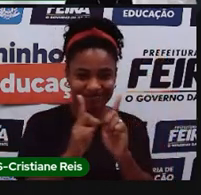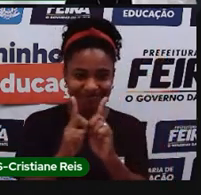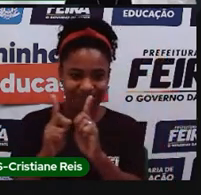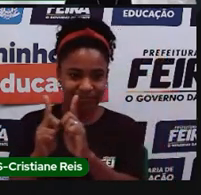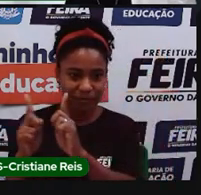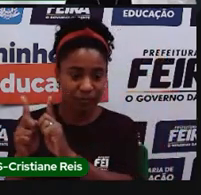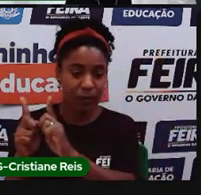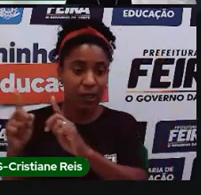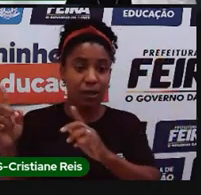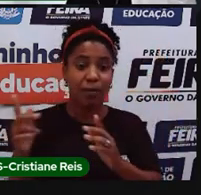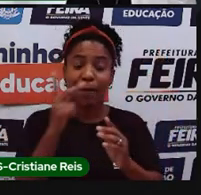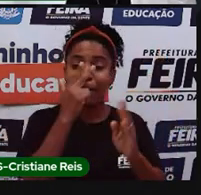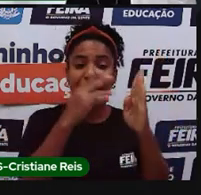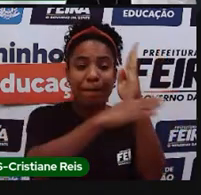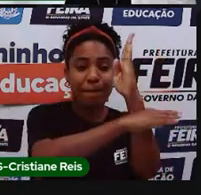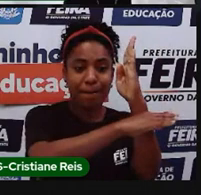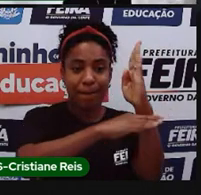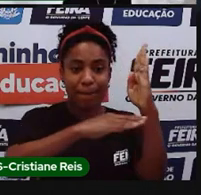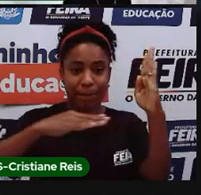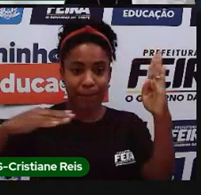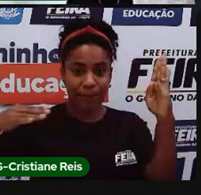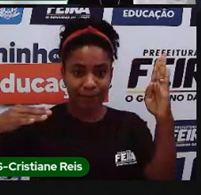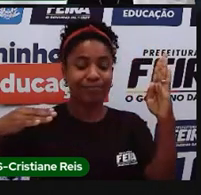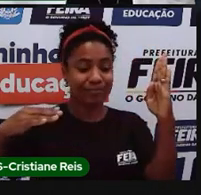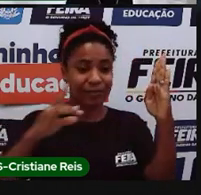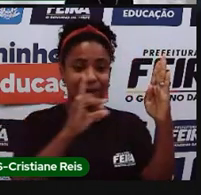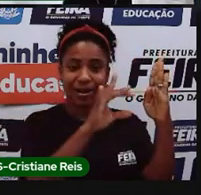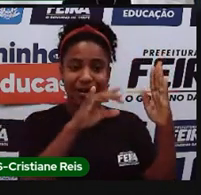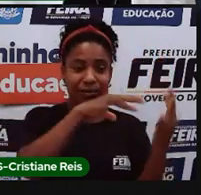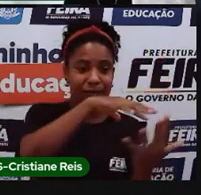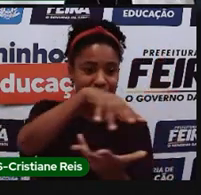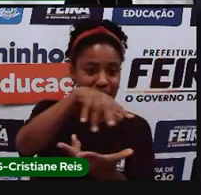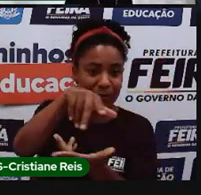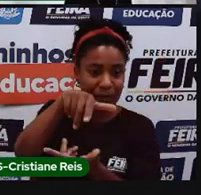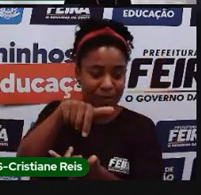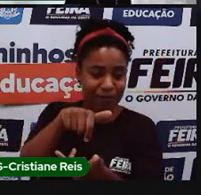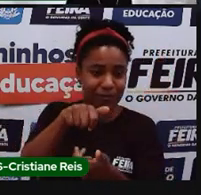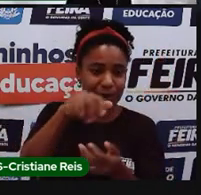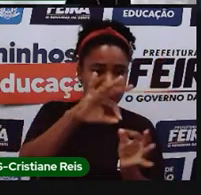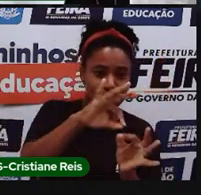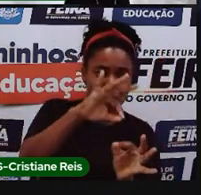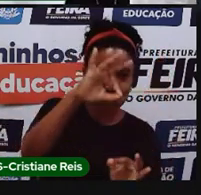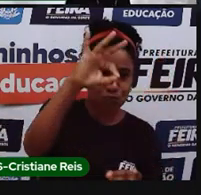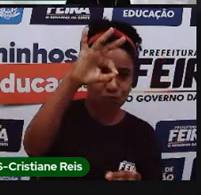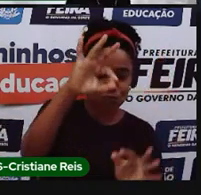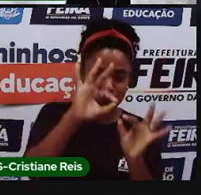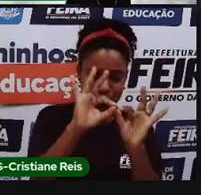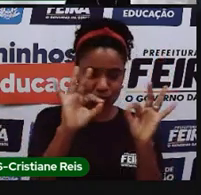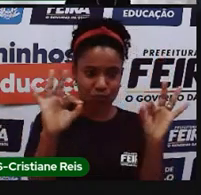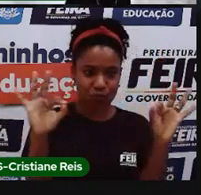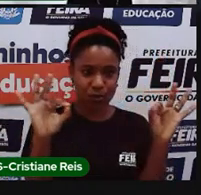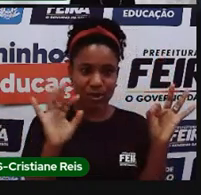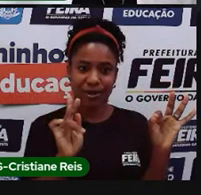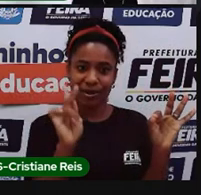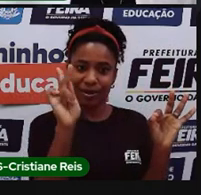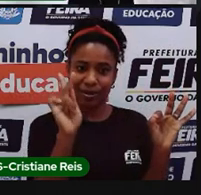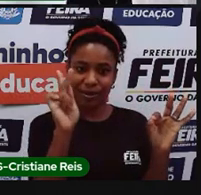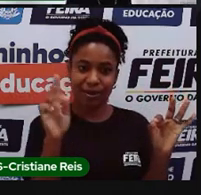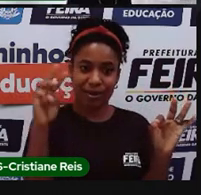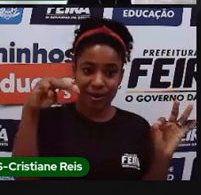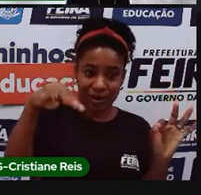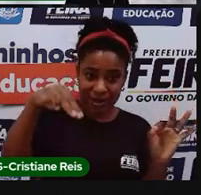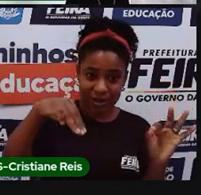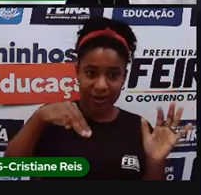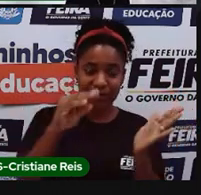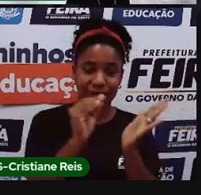então cada centímetro do mapa aqui representa uma série de quilômetros que, infelizmente, vou ficar devendo essa informação